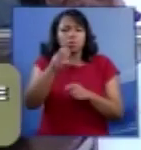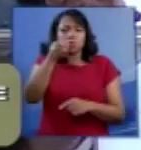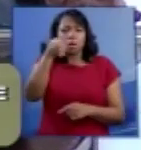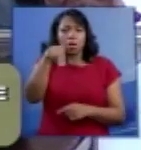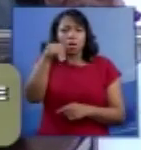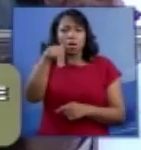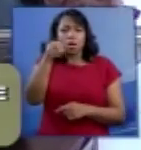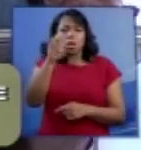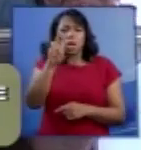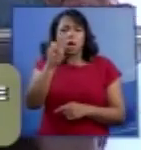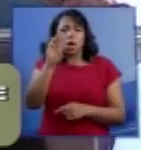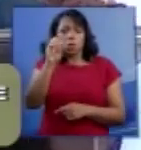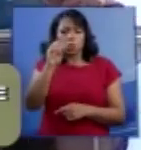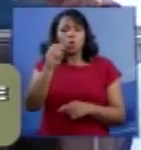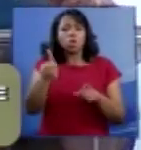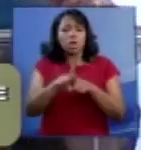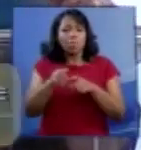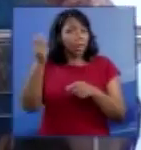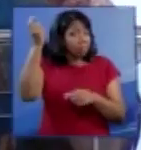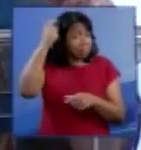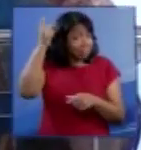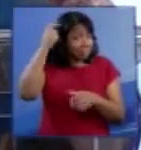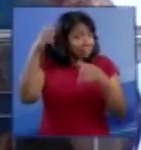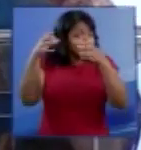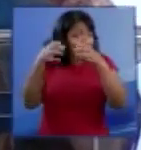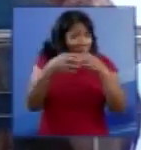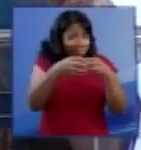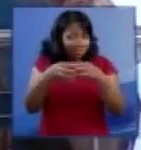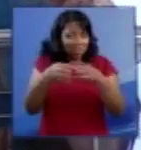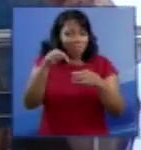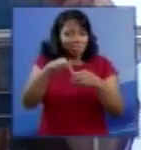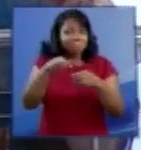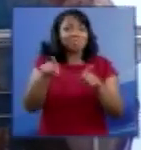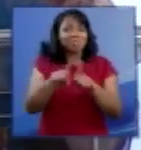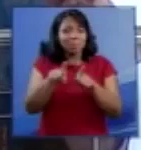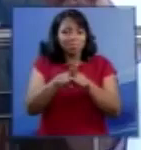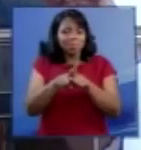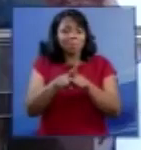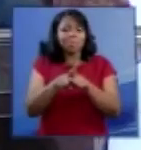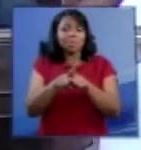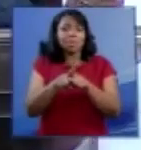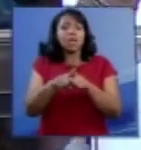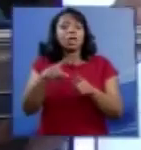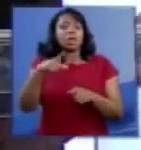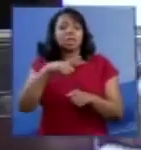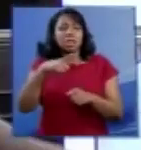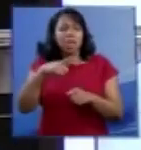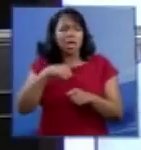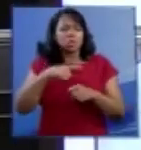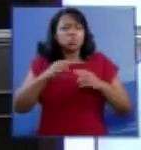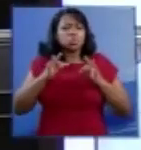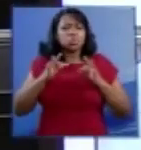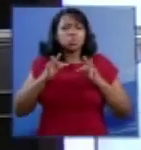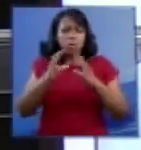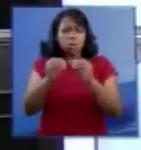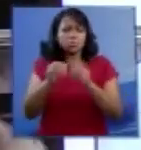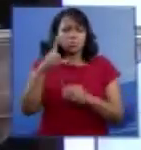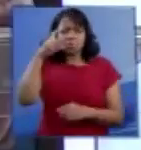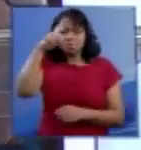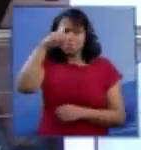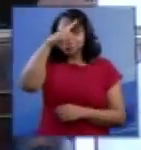Logo, o anencefalo também, em que pesem todas as suas dificuldades,